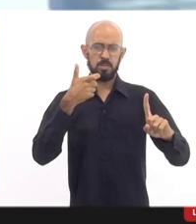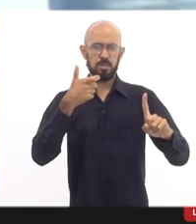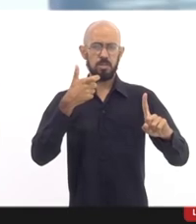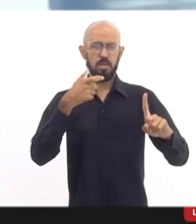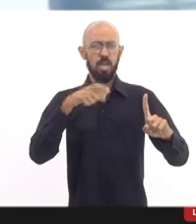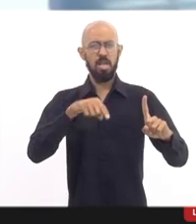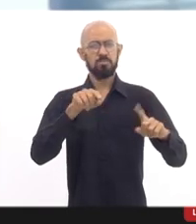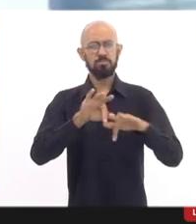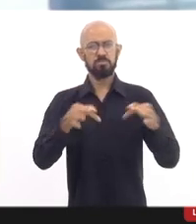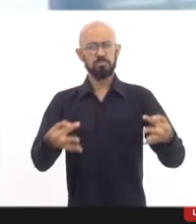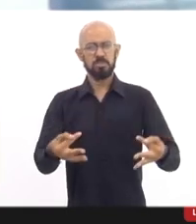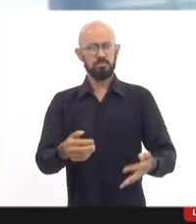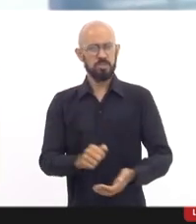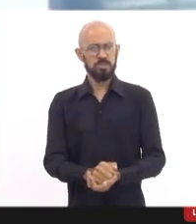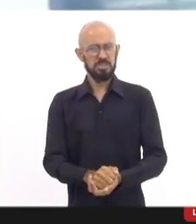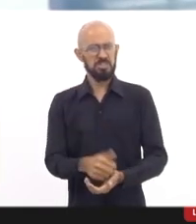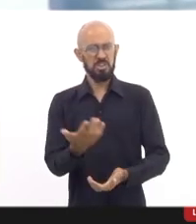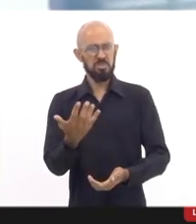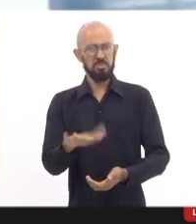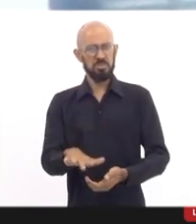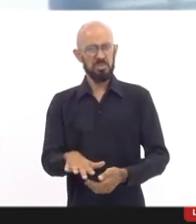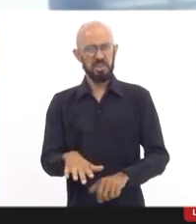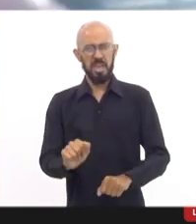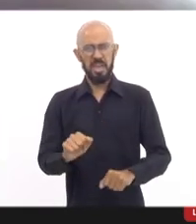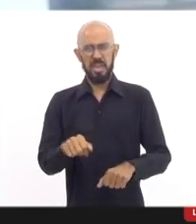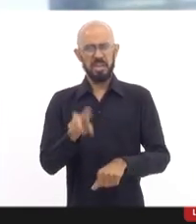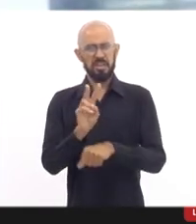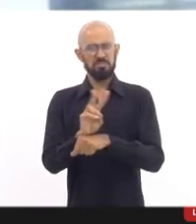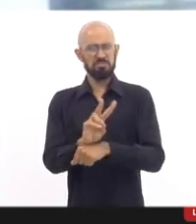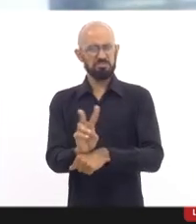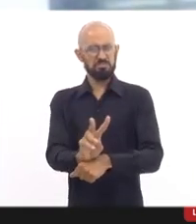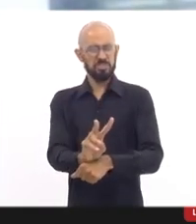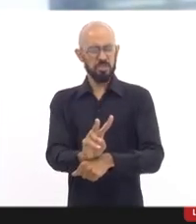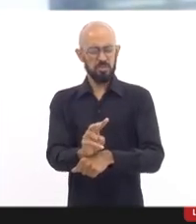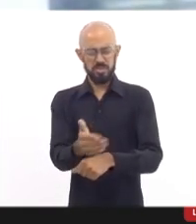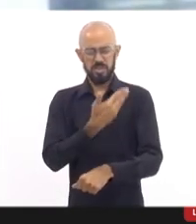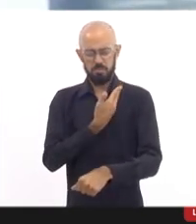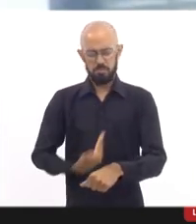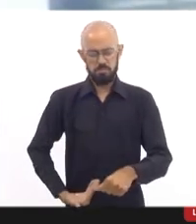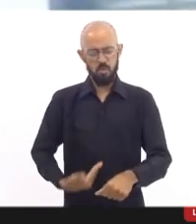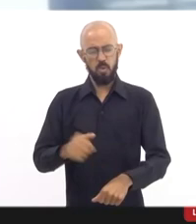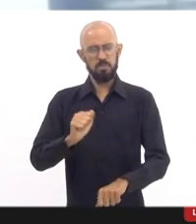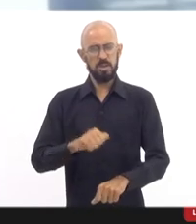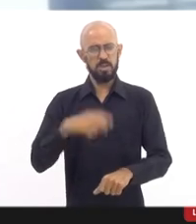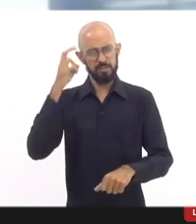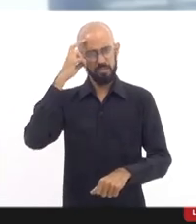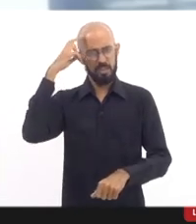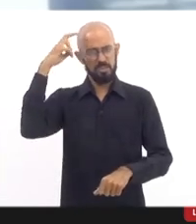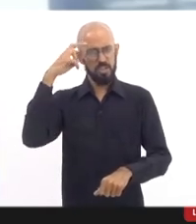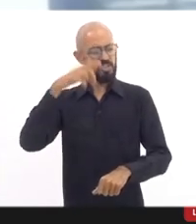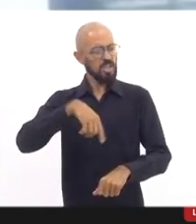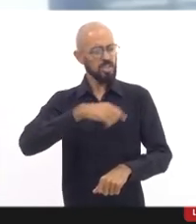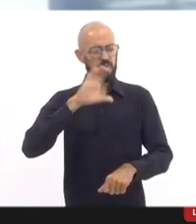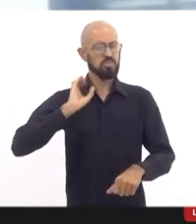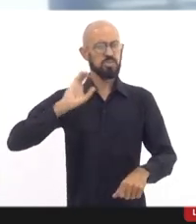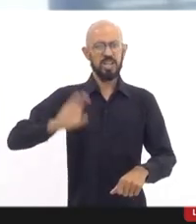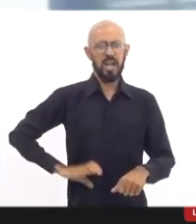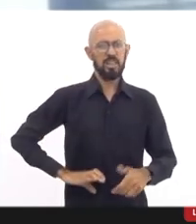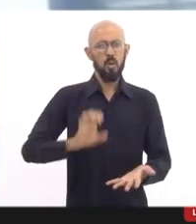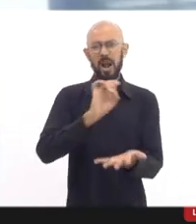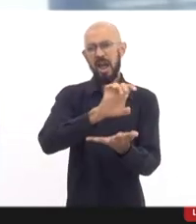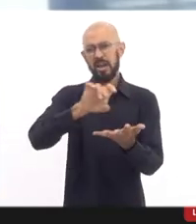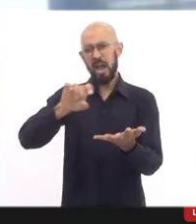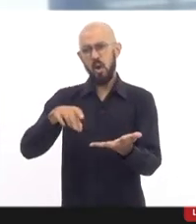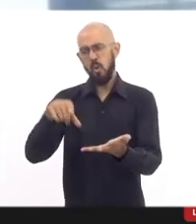estimula a segurança pública, a inteligência, os cidadãos que se armem e resolvam seus assuntos. É quase que um